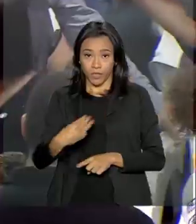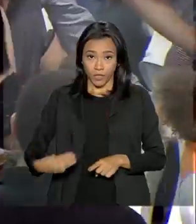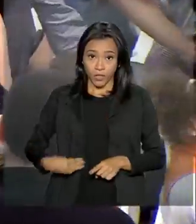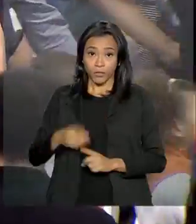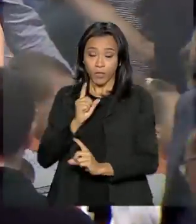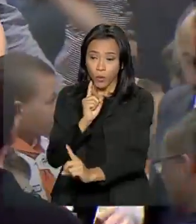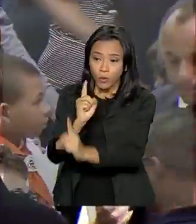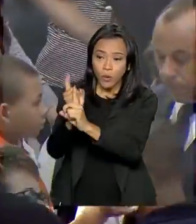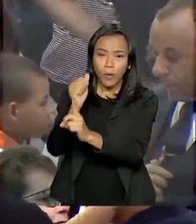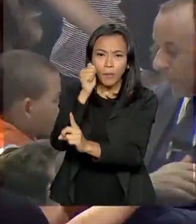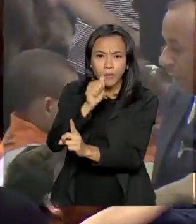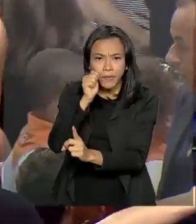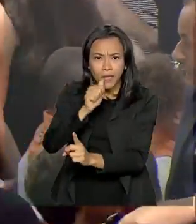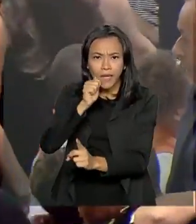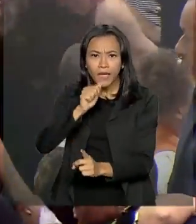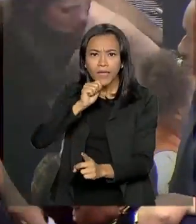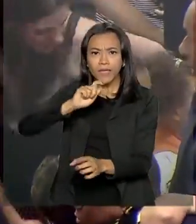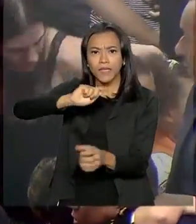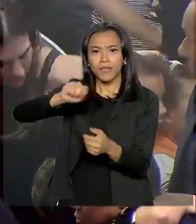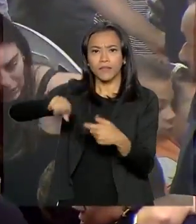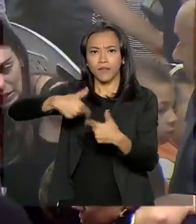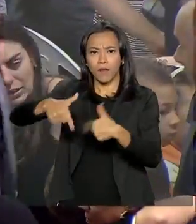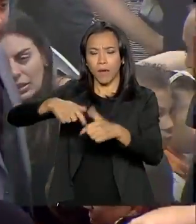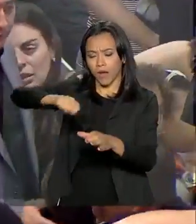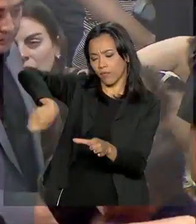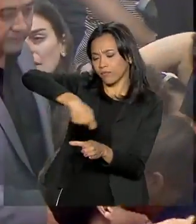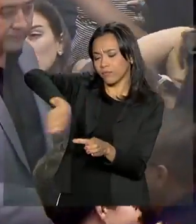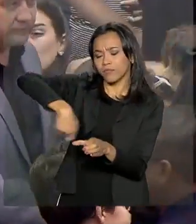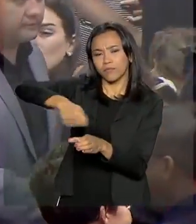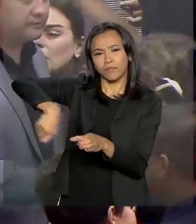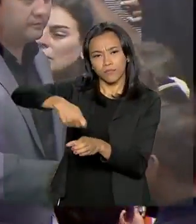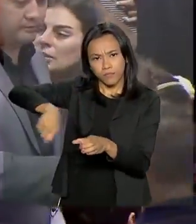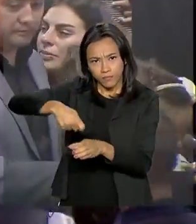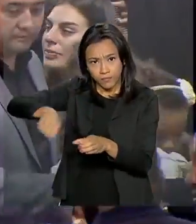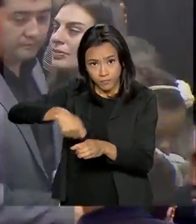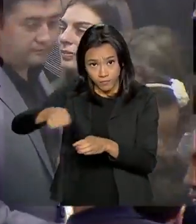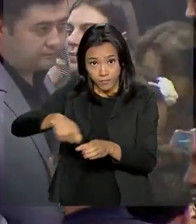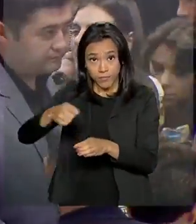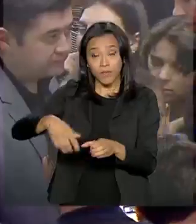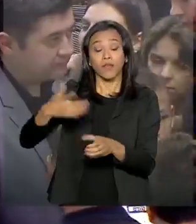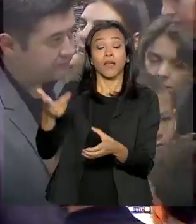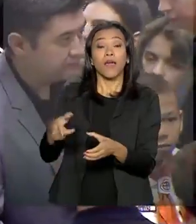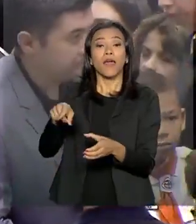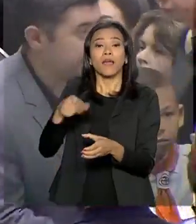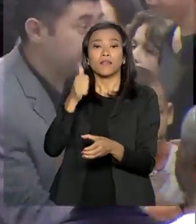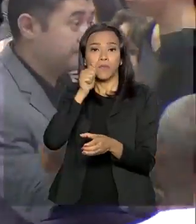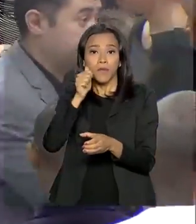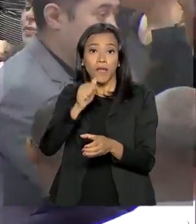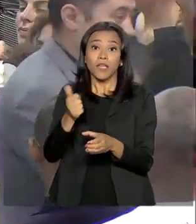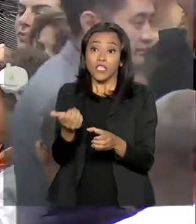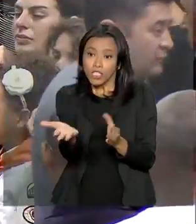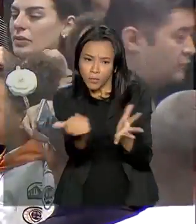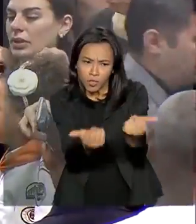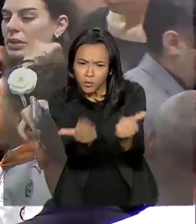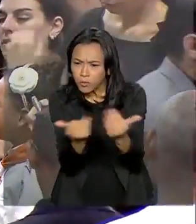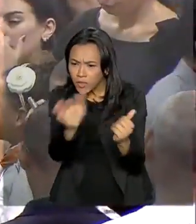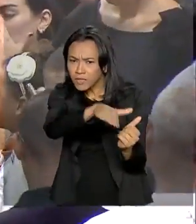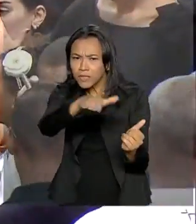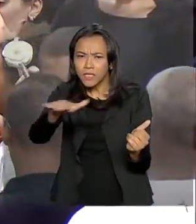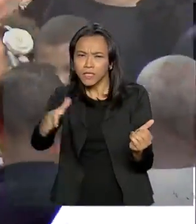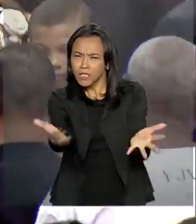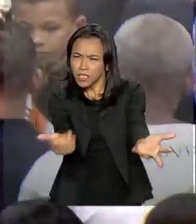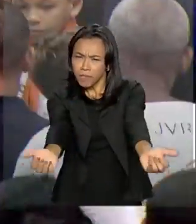cantina da escola, Silmara Cristina Silva de Moraes. Ela deu abrigo a mais de 50